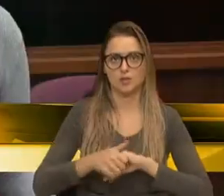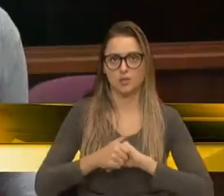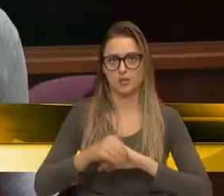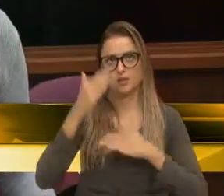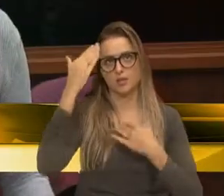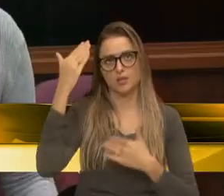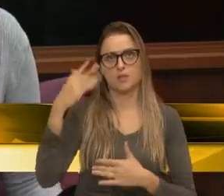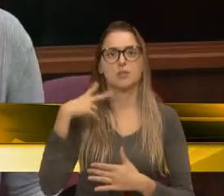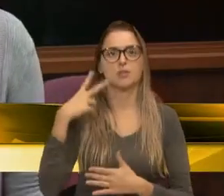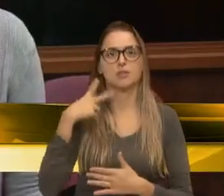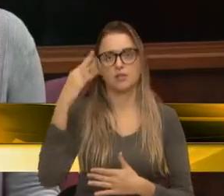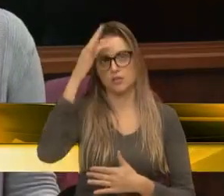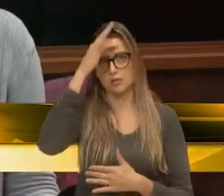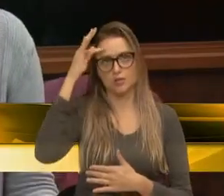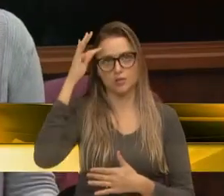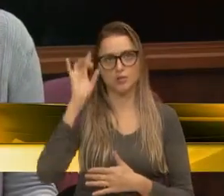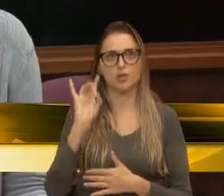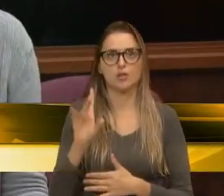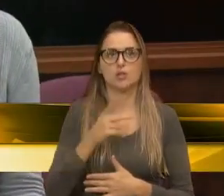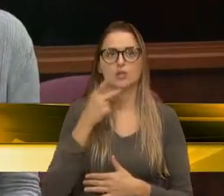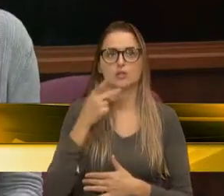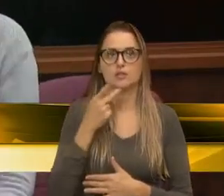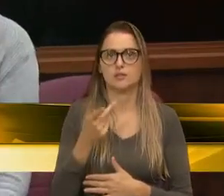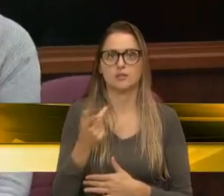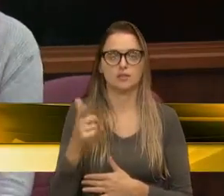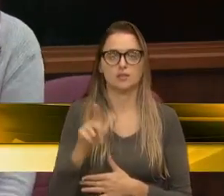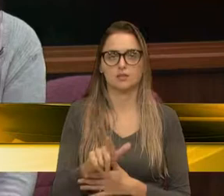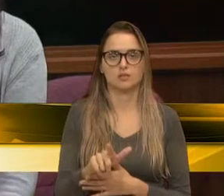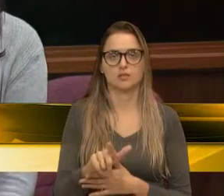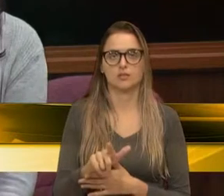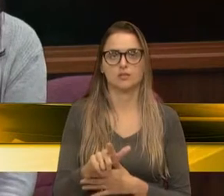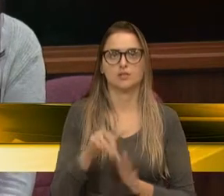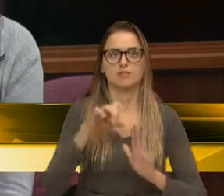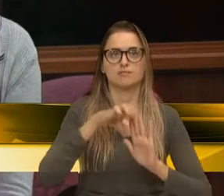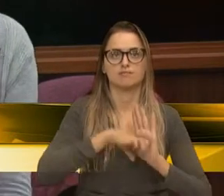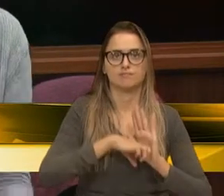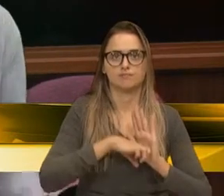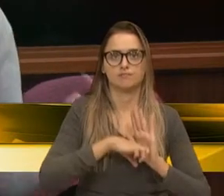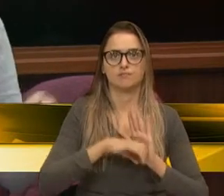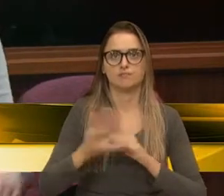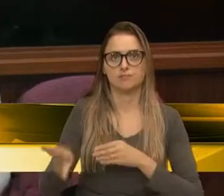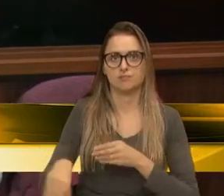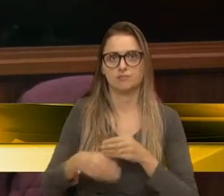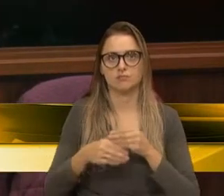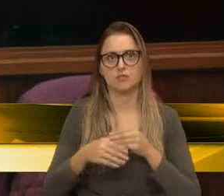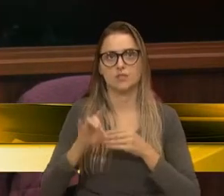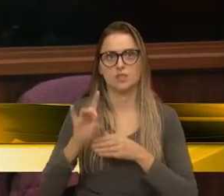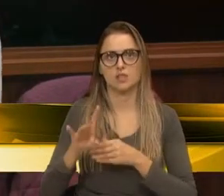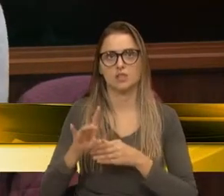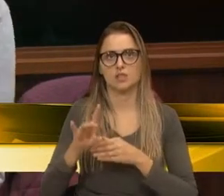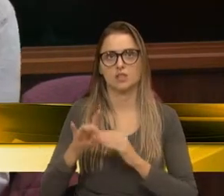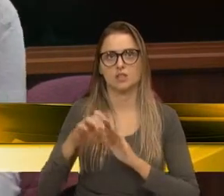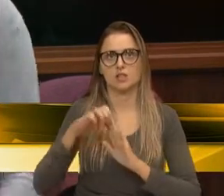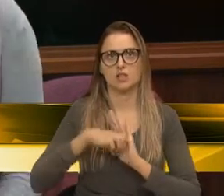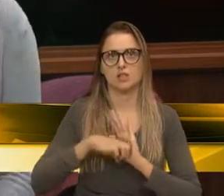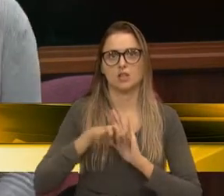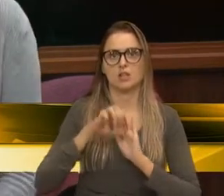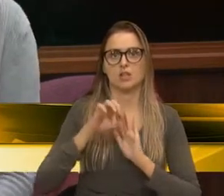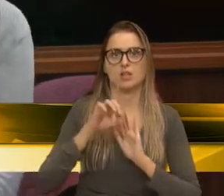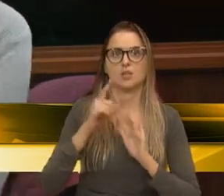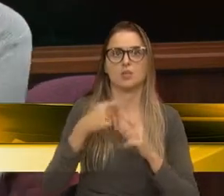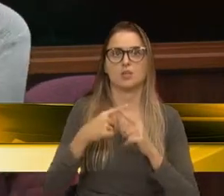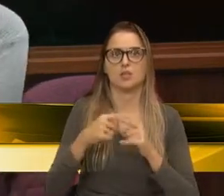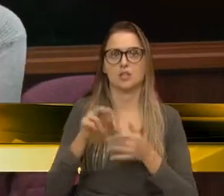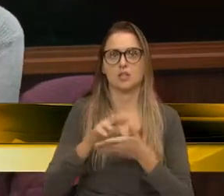Obrigada, vereador. Apenas ressaltar que essa emenda viria para corrigir a emenda, porque dentro da